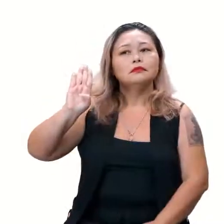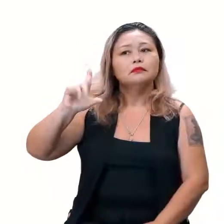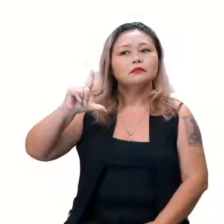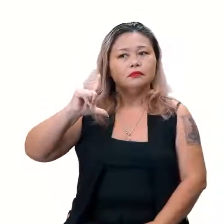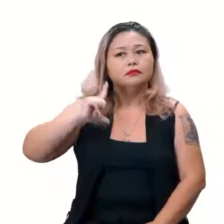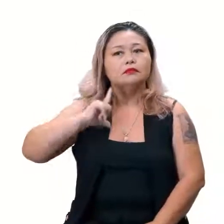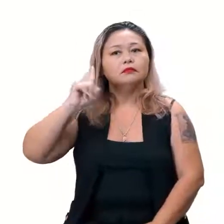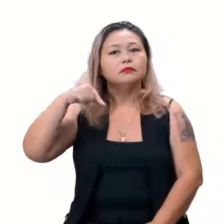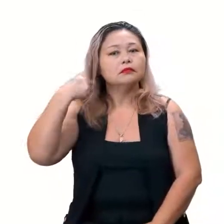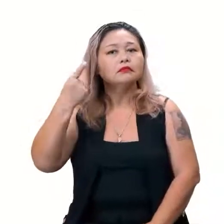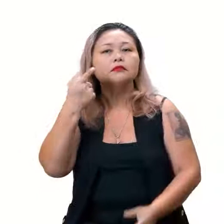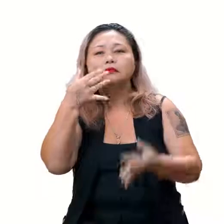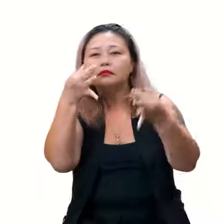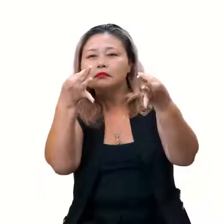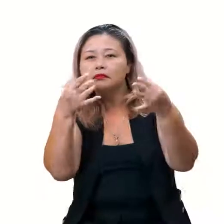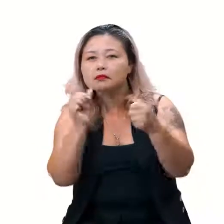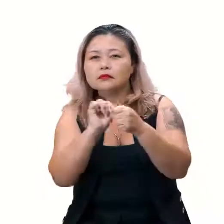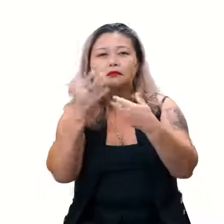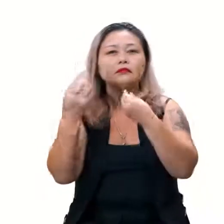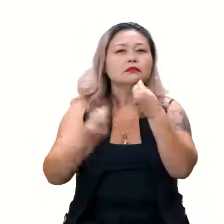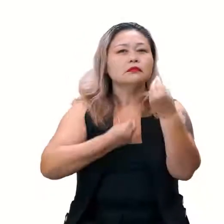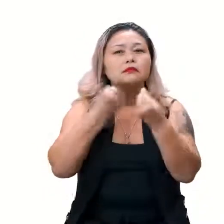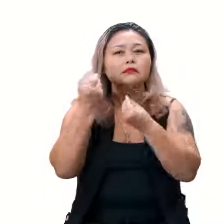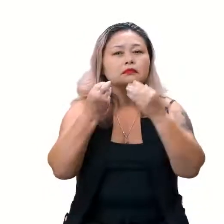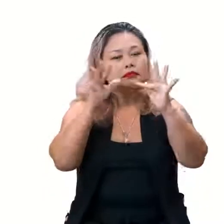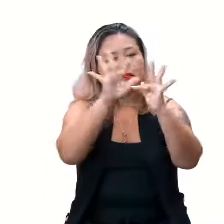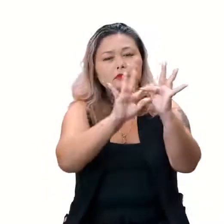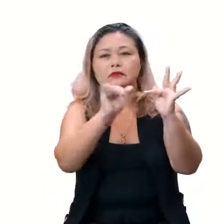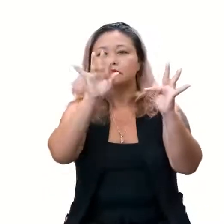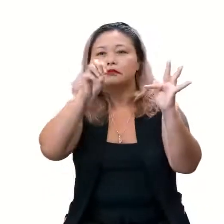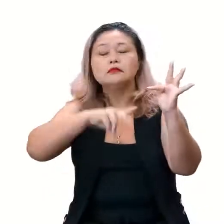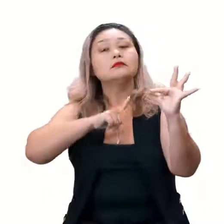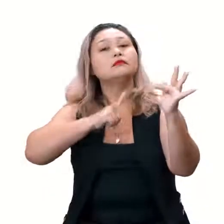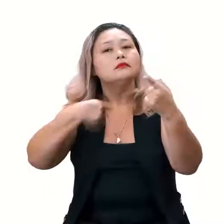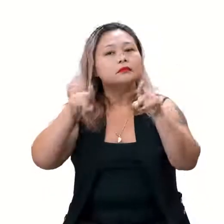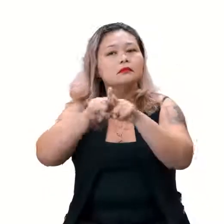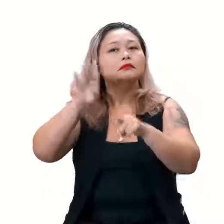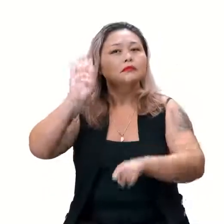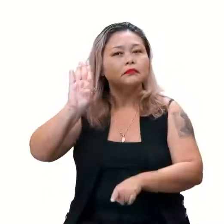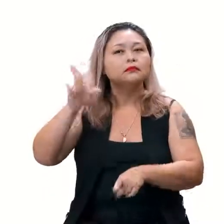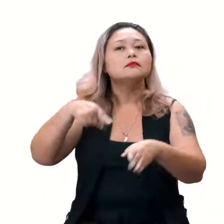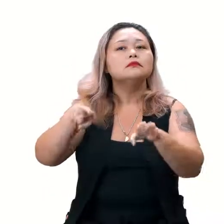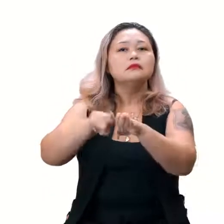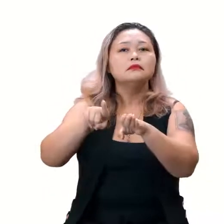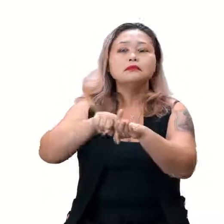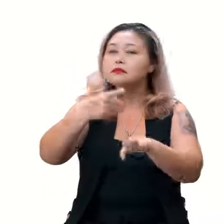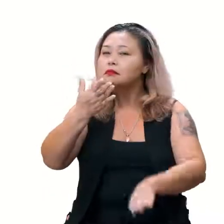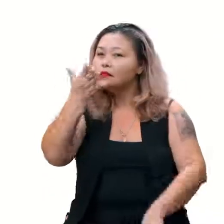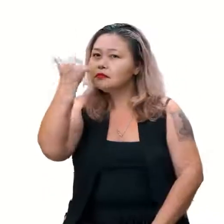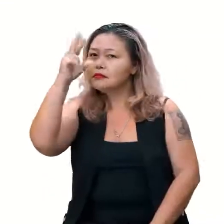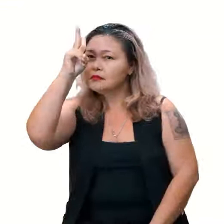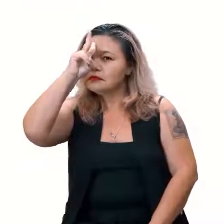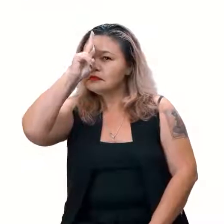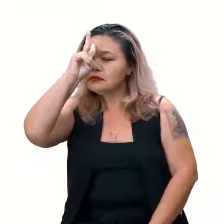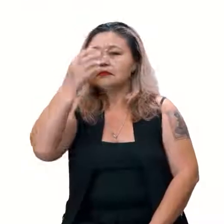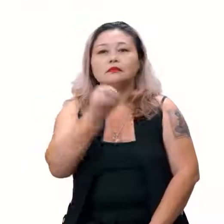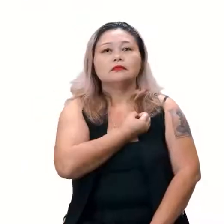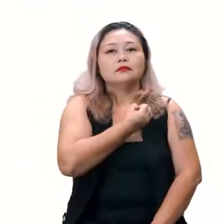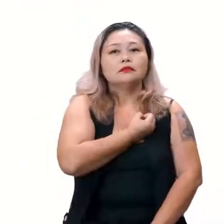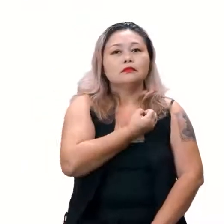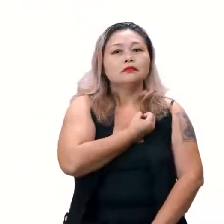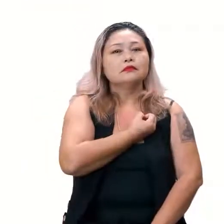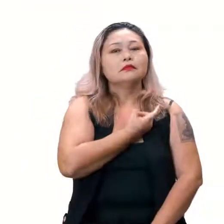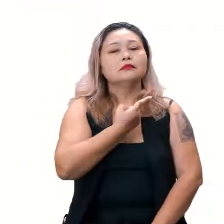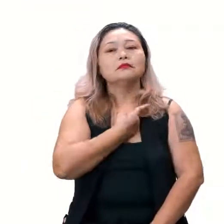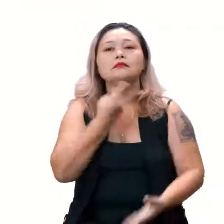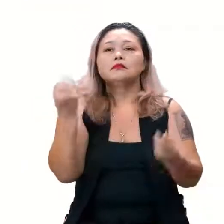vai nos dizer alguma coisa sobre a nossa função. E o b também, beleza? E aí vamos lembrar que o valor numérico é a nossa máquina